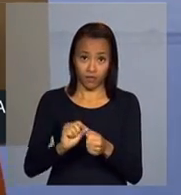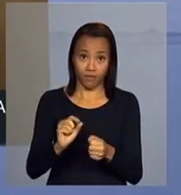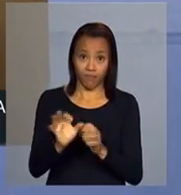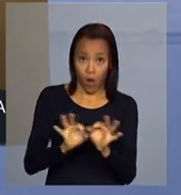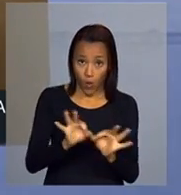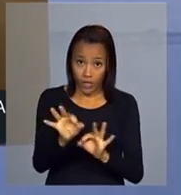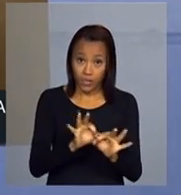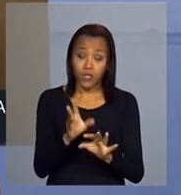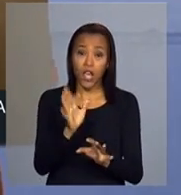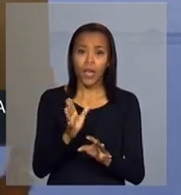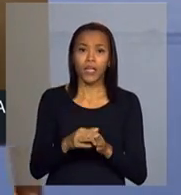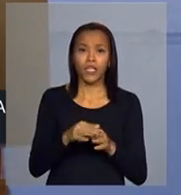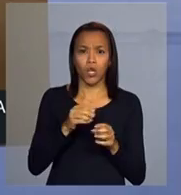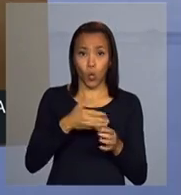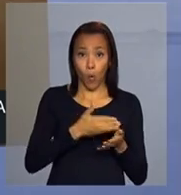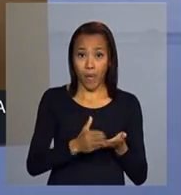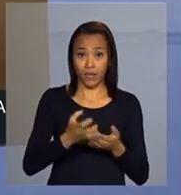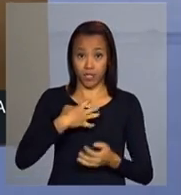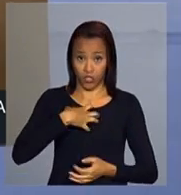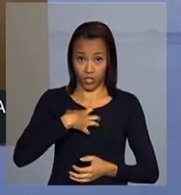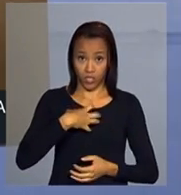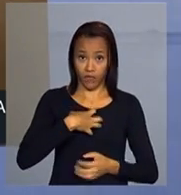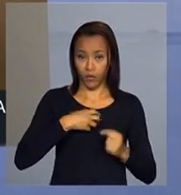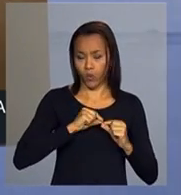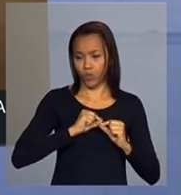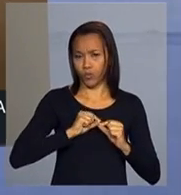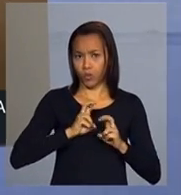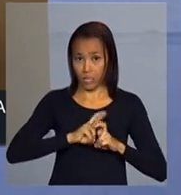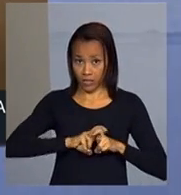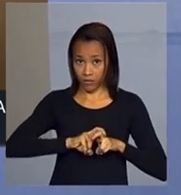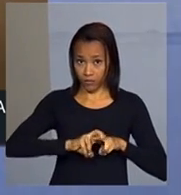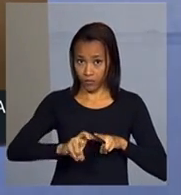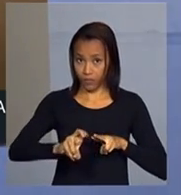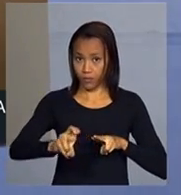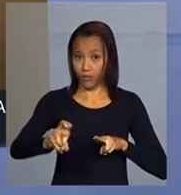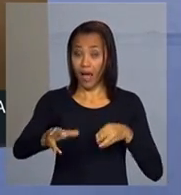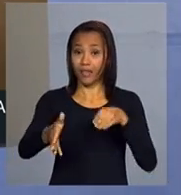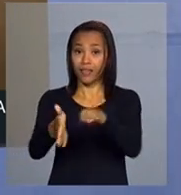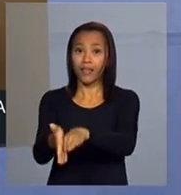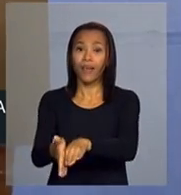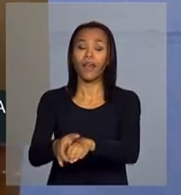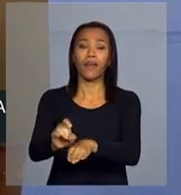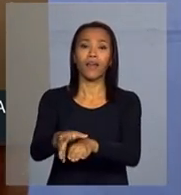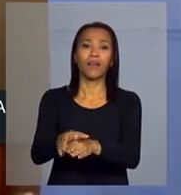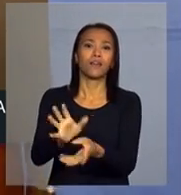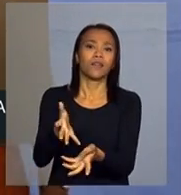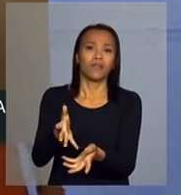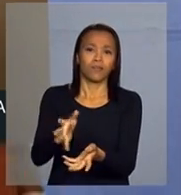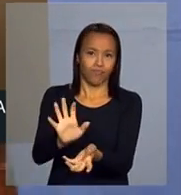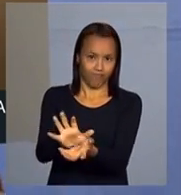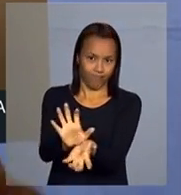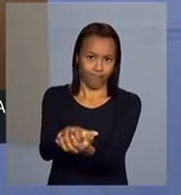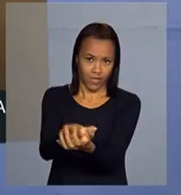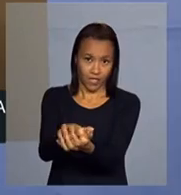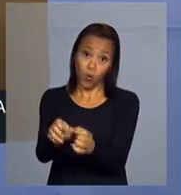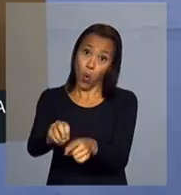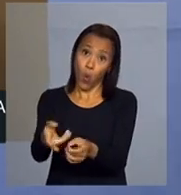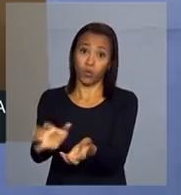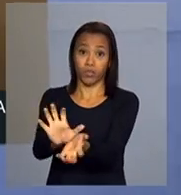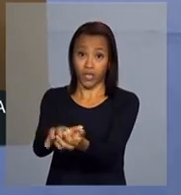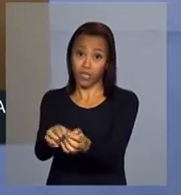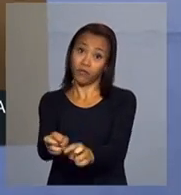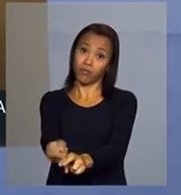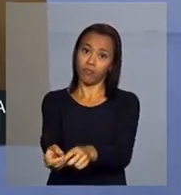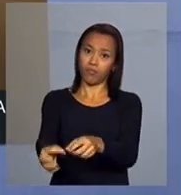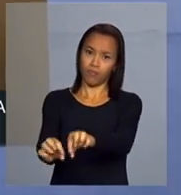sai de Salvador e vai até Recife. Ou vai de Recife a Salvador. E a